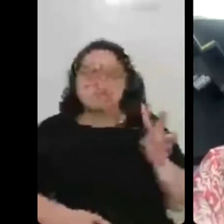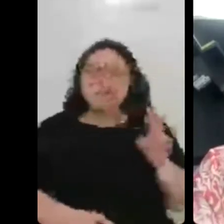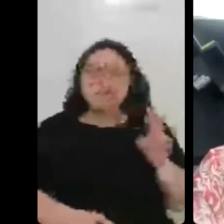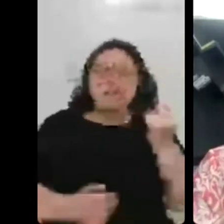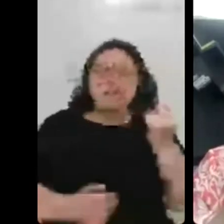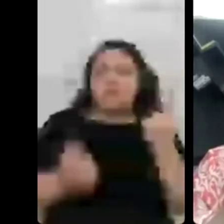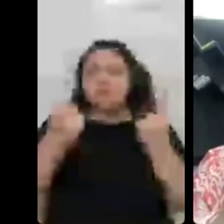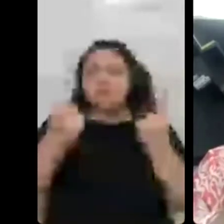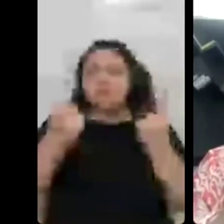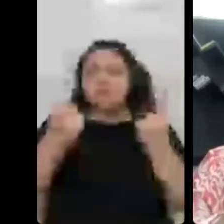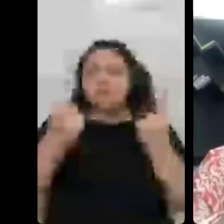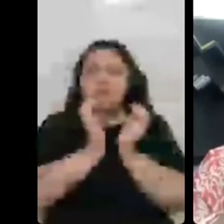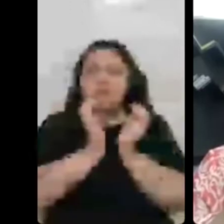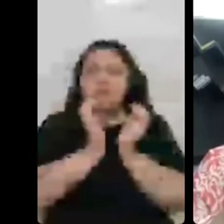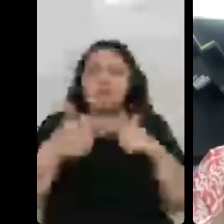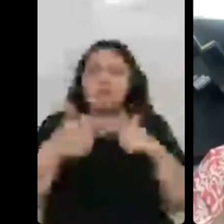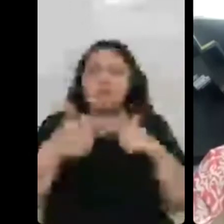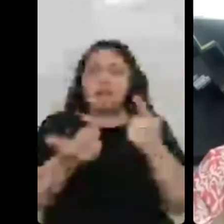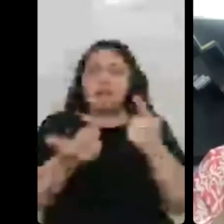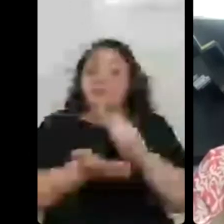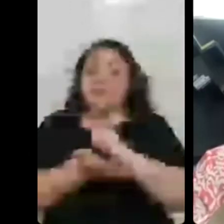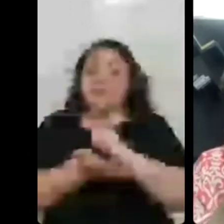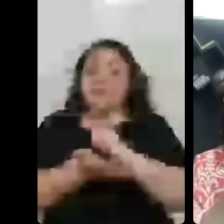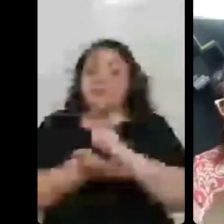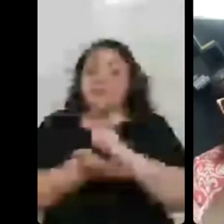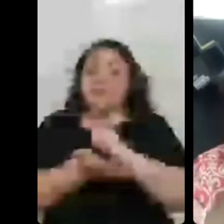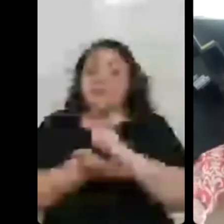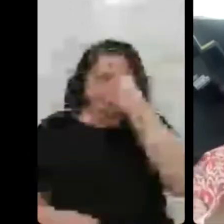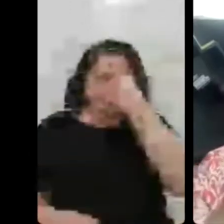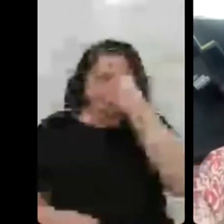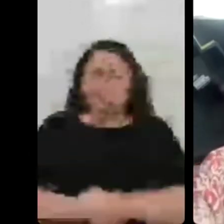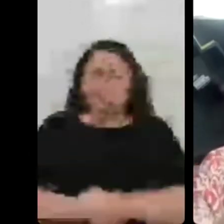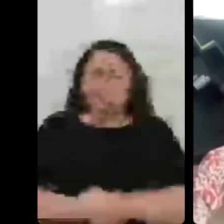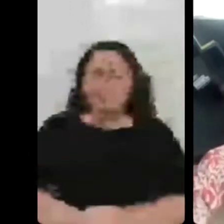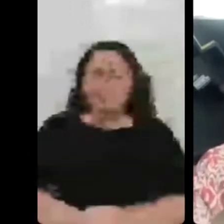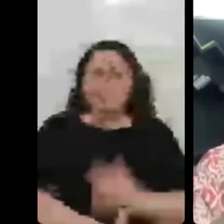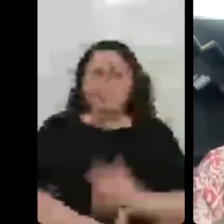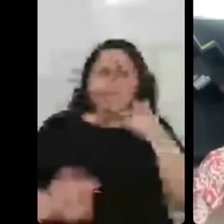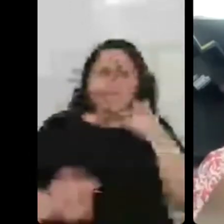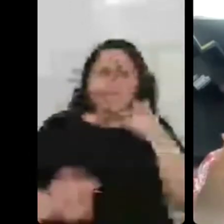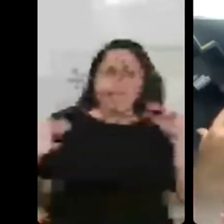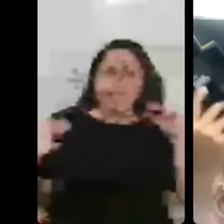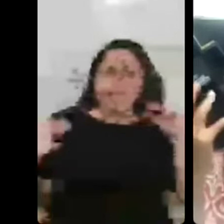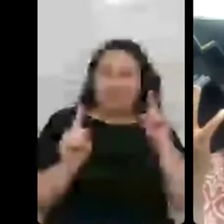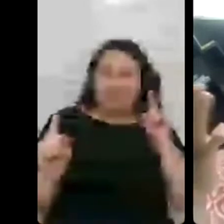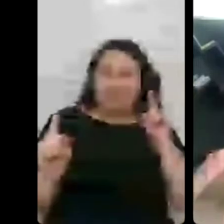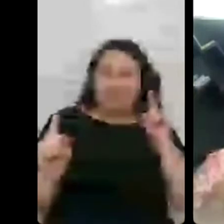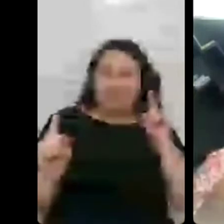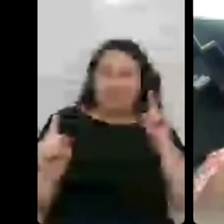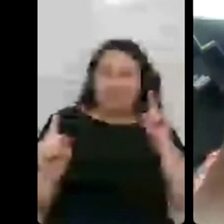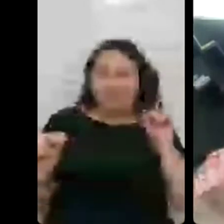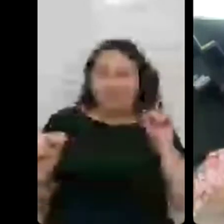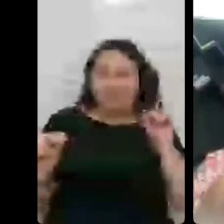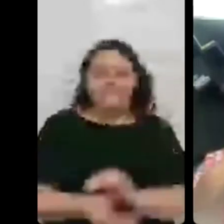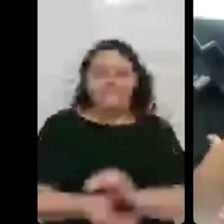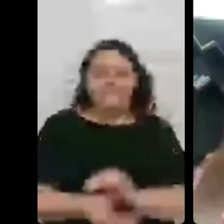na limpeza da universidade e a gente se falando de longe ah que diferente como